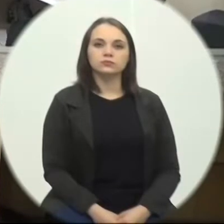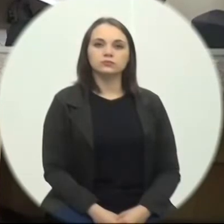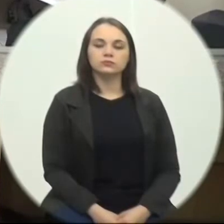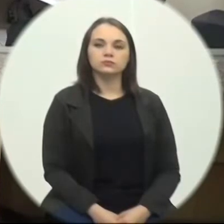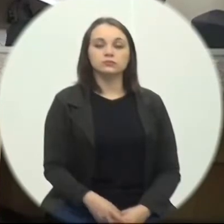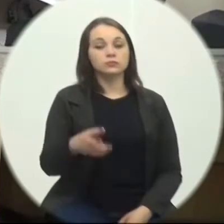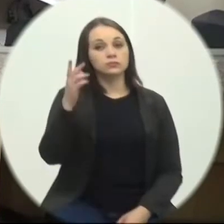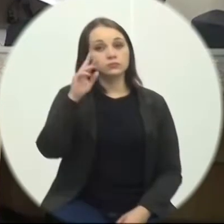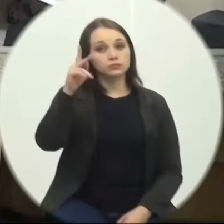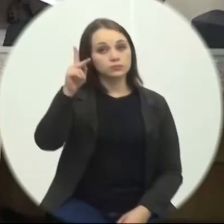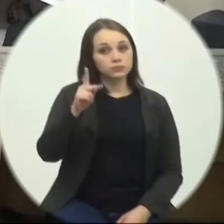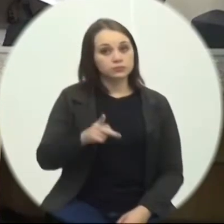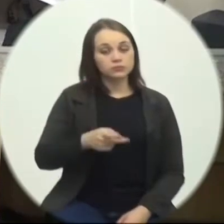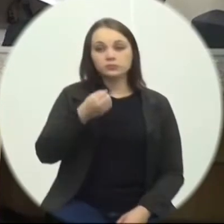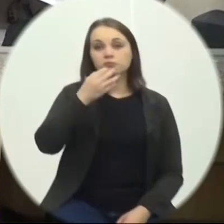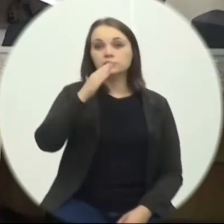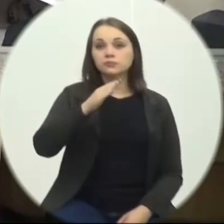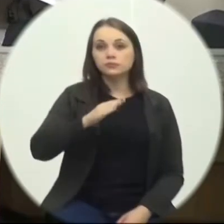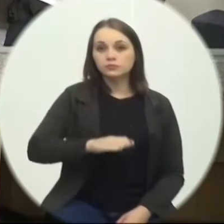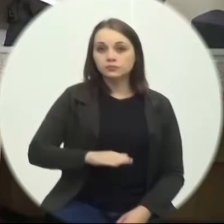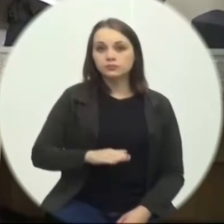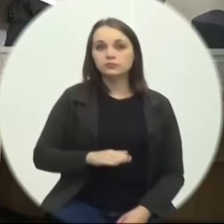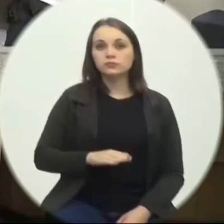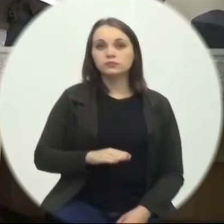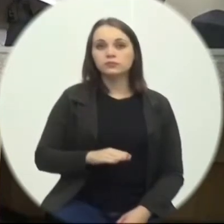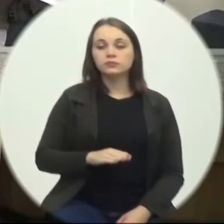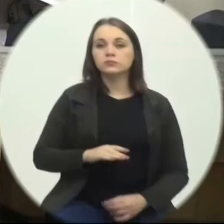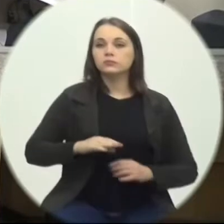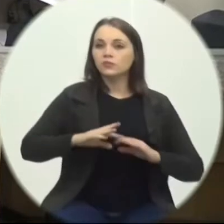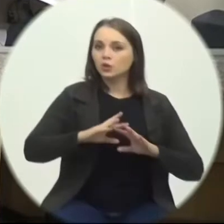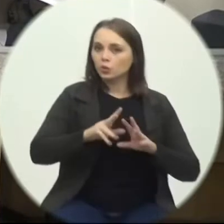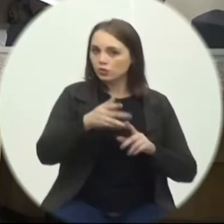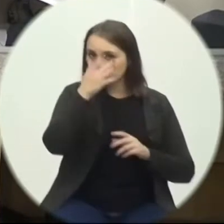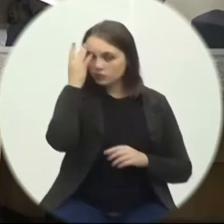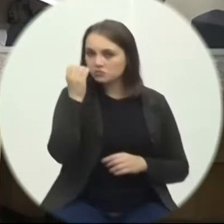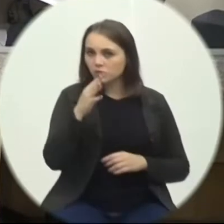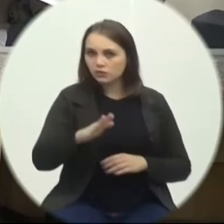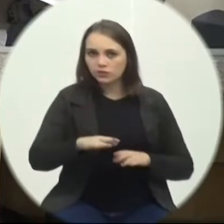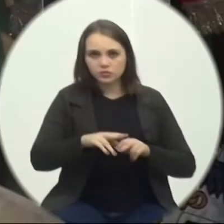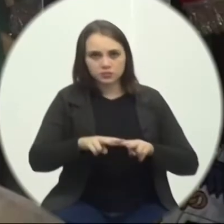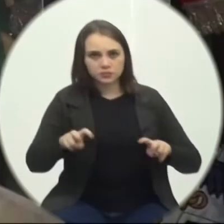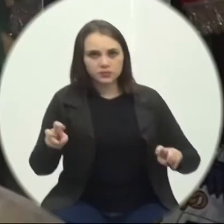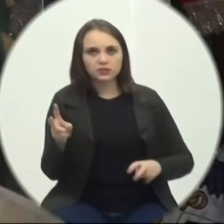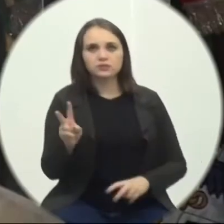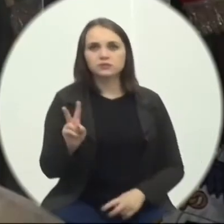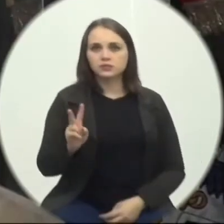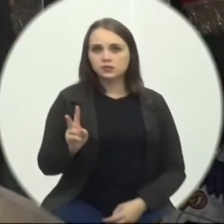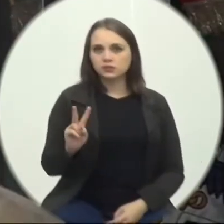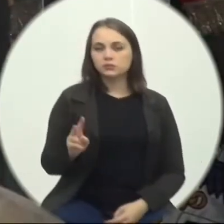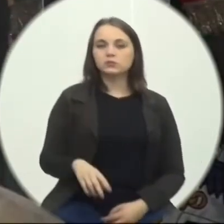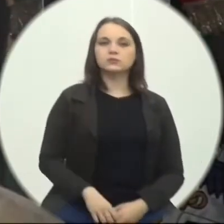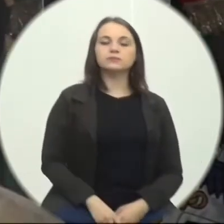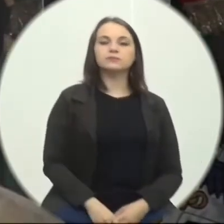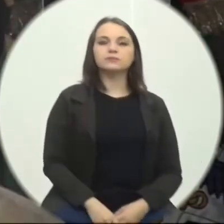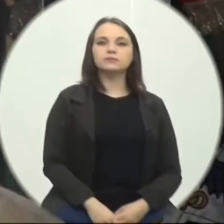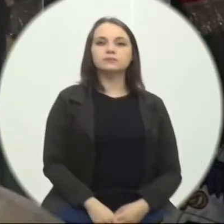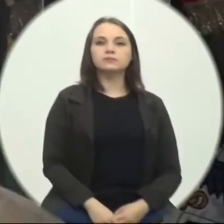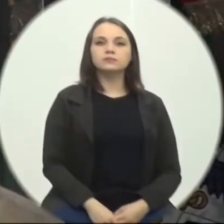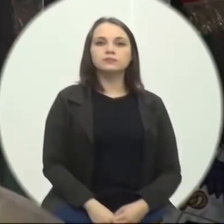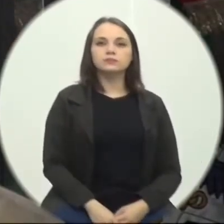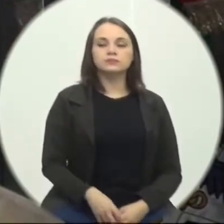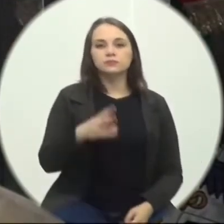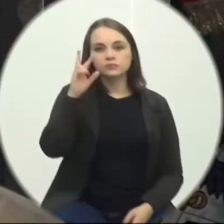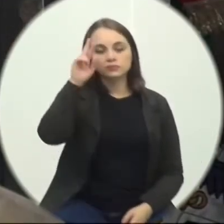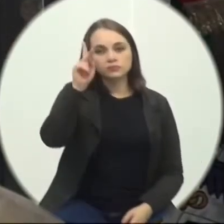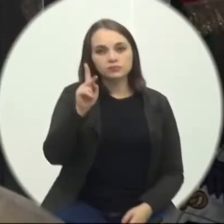Senhor presidente Muito boa tarde Boa tarde aos senhores Demais membros da mesa Vereadoras Vereadores Senhor presidente